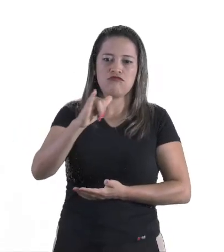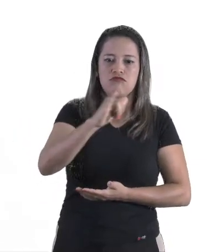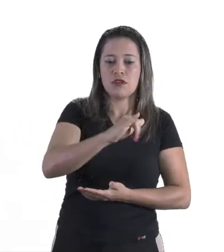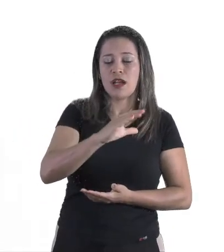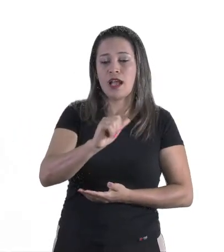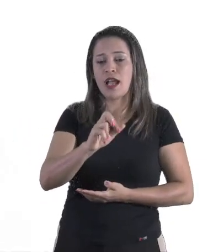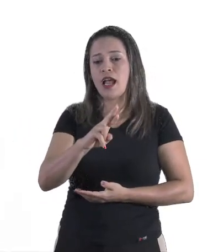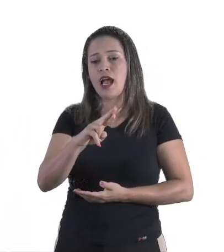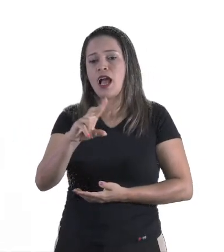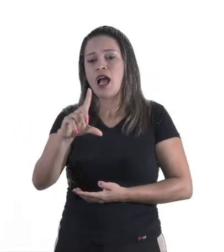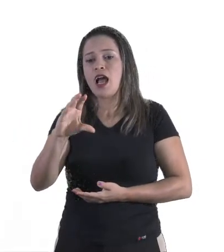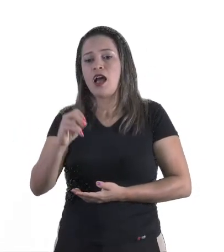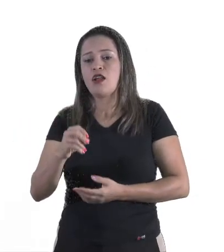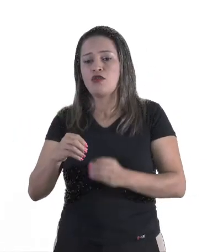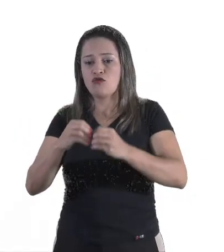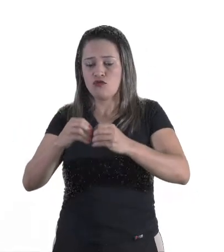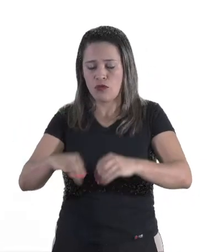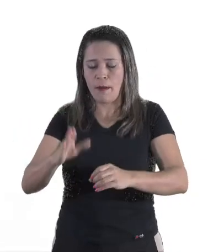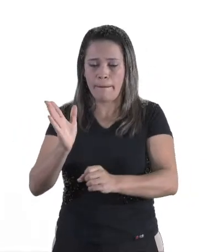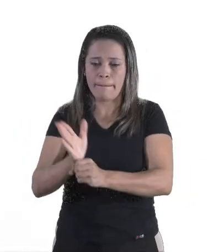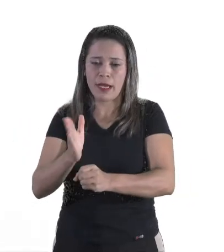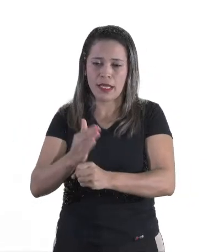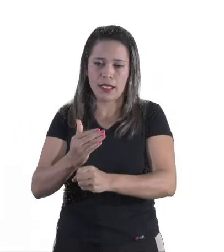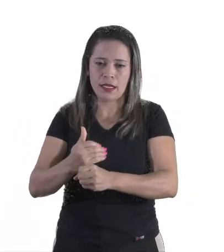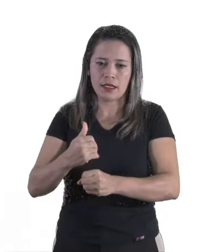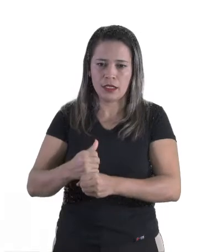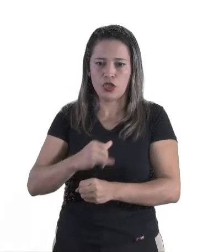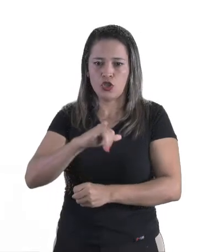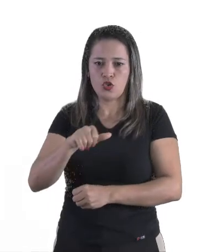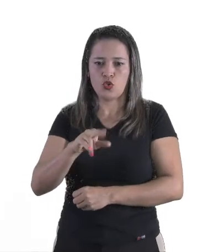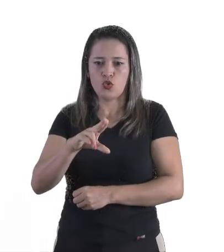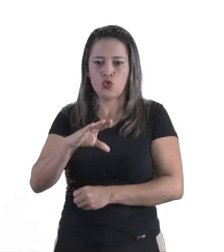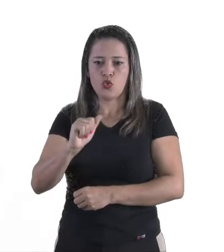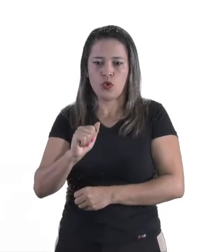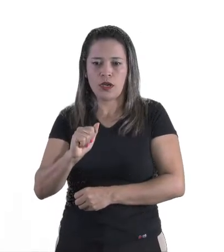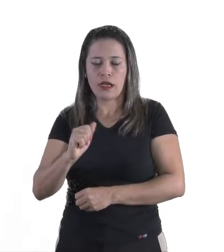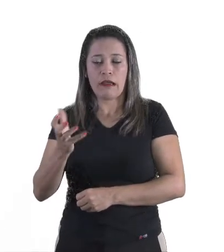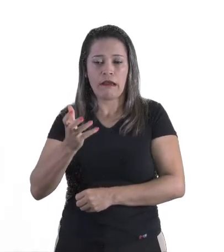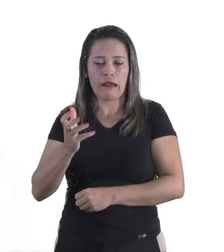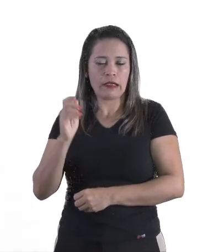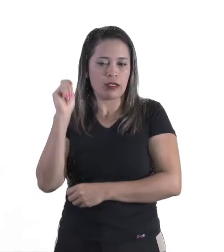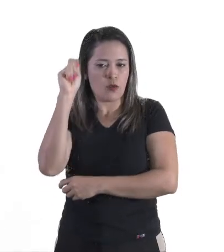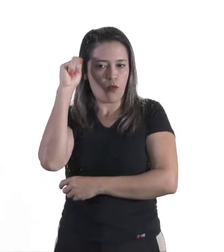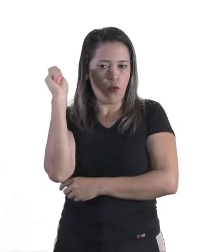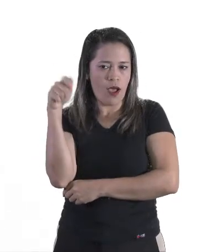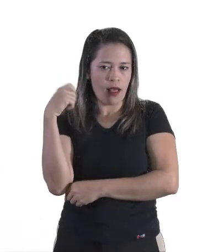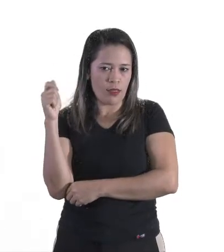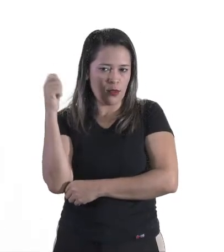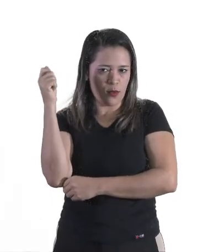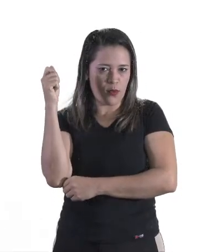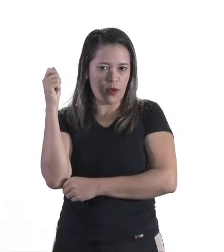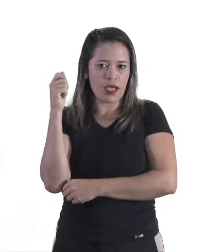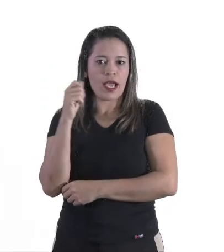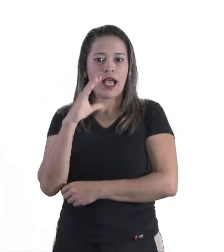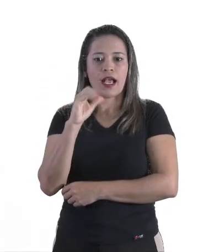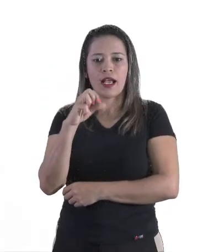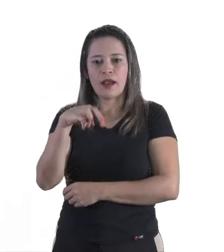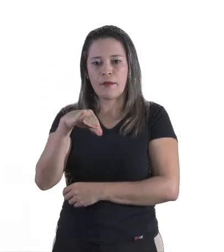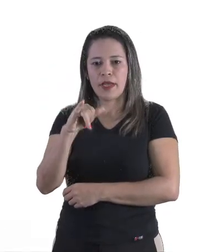vai plantar batata. Juca quer ser um ator. Camila gosta de música.